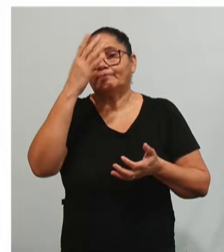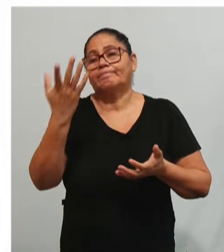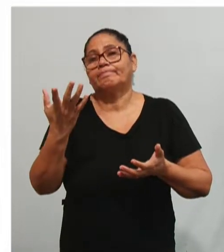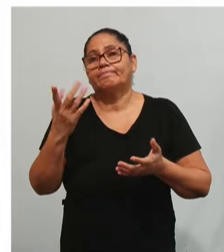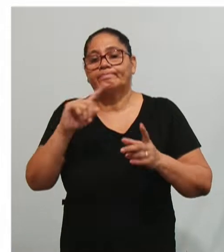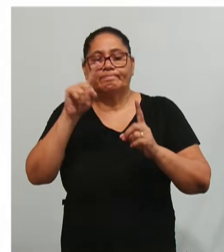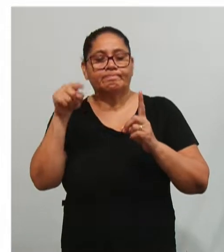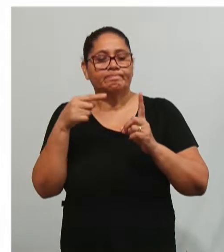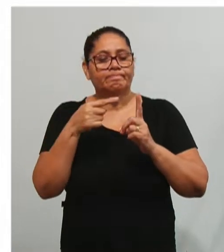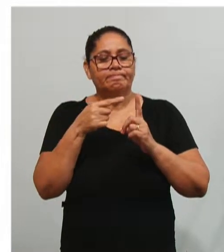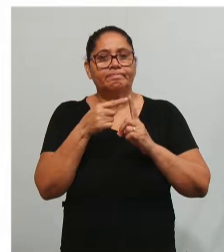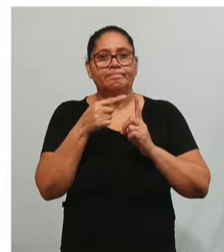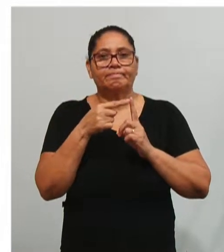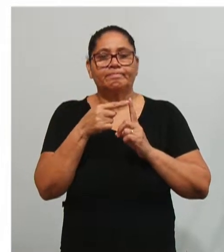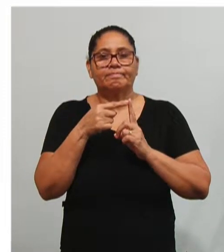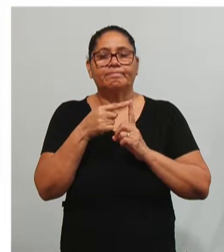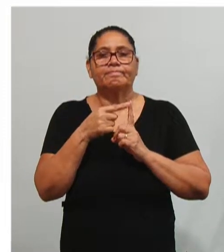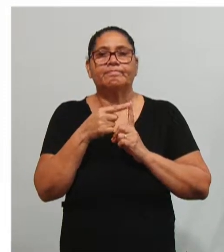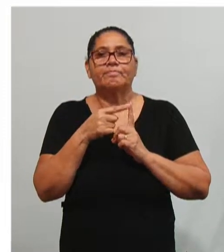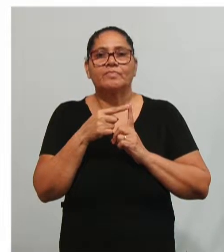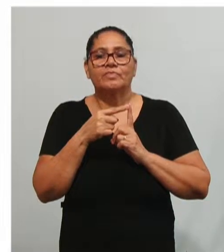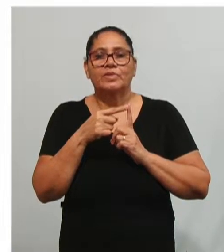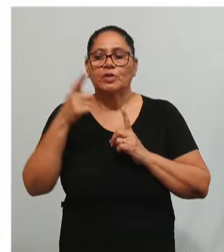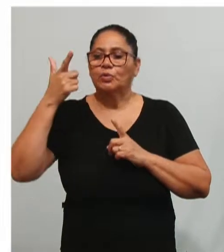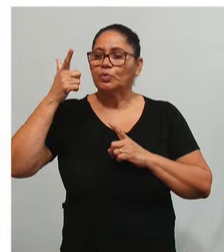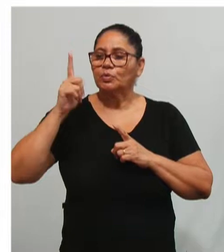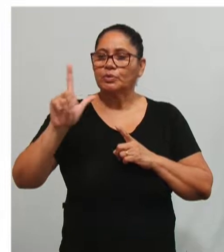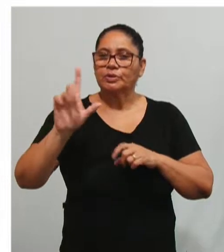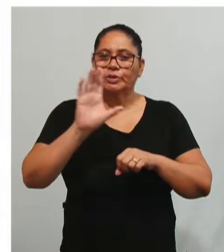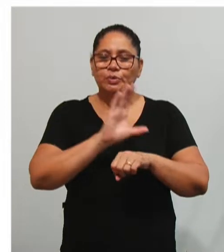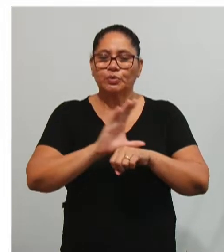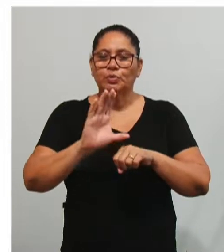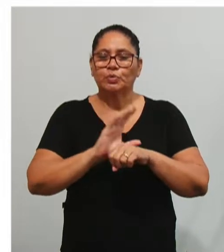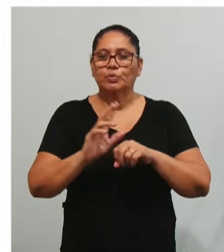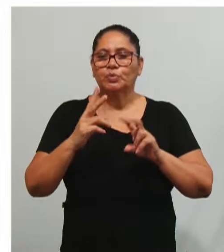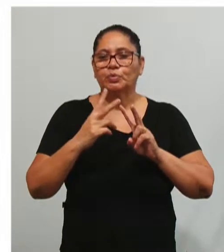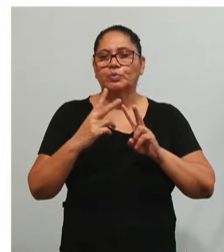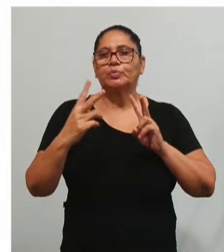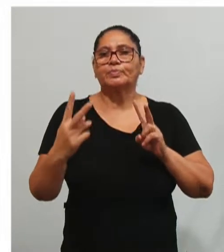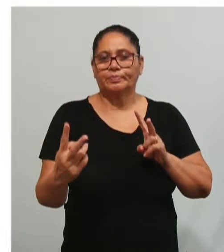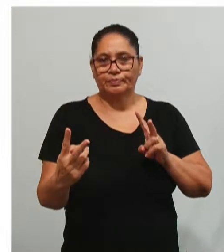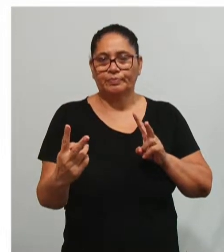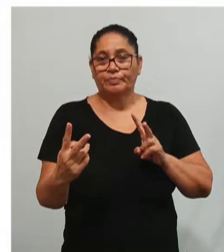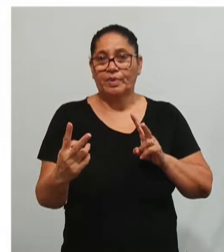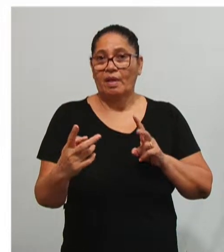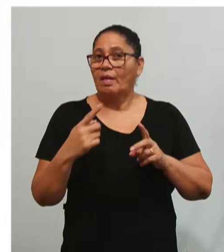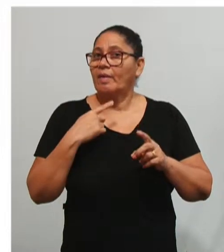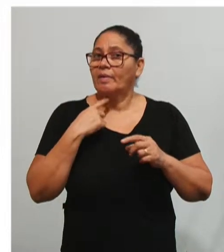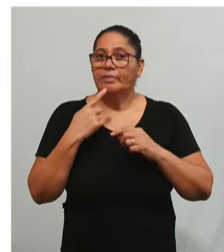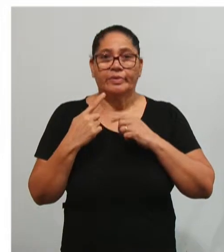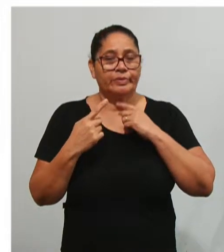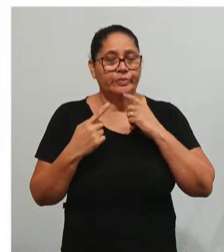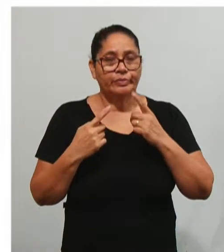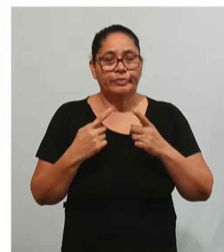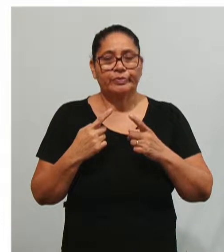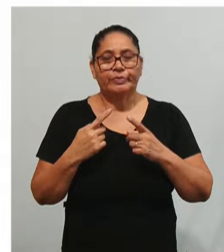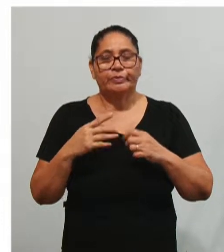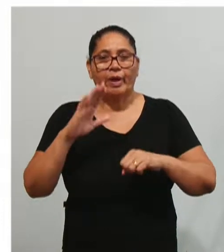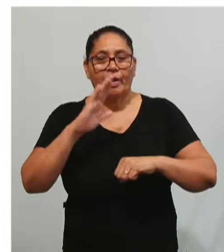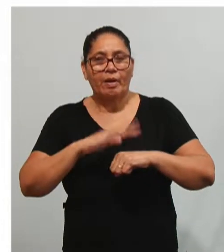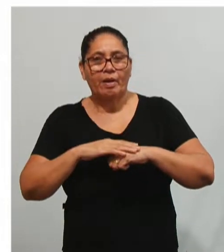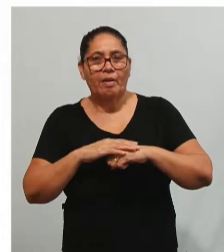os objetivos sejam alcançados em um curso IAD. Então, sem dúvida, esses elementos como